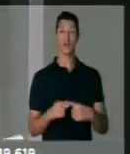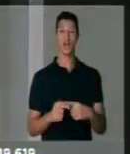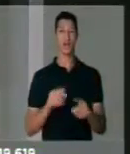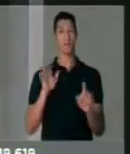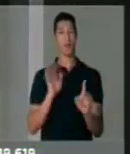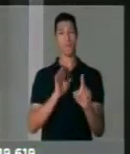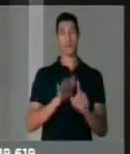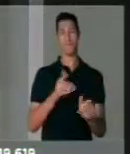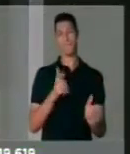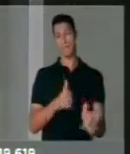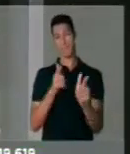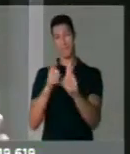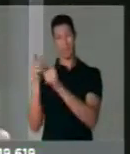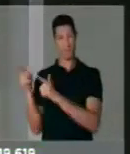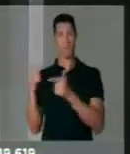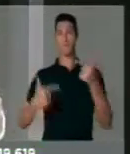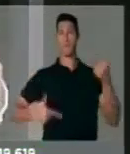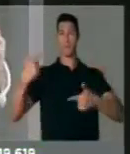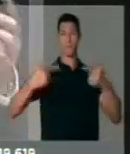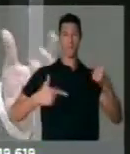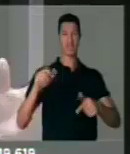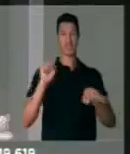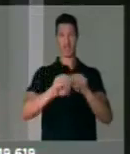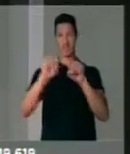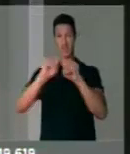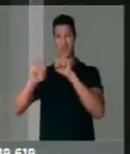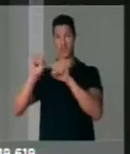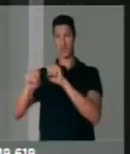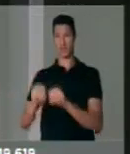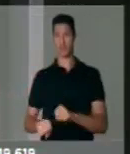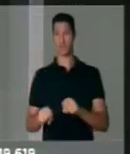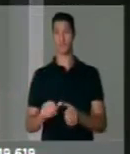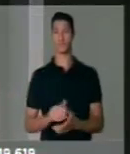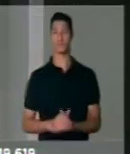constantes os tiroteios, são constantes os assassinatos.